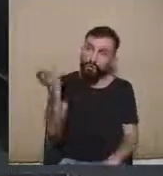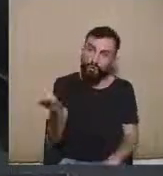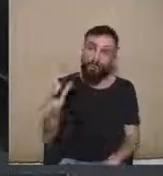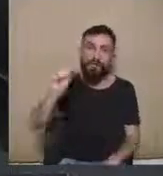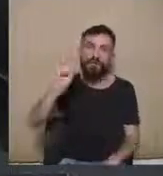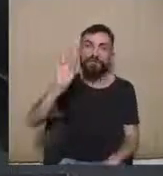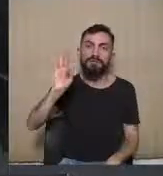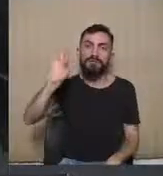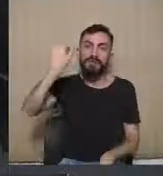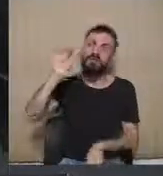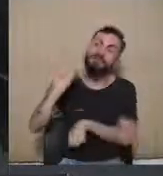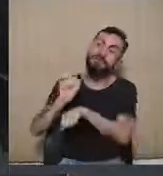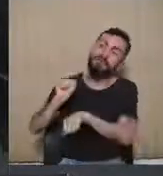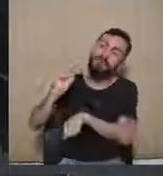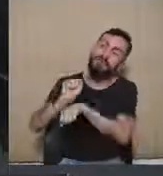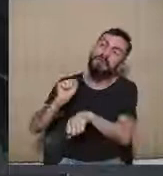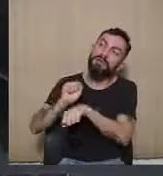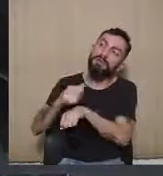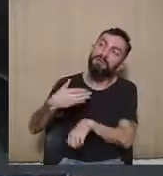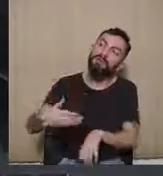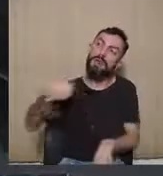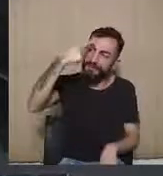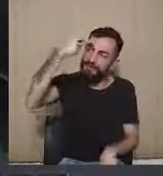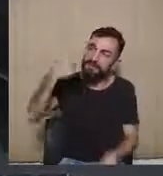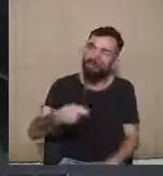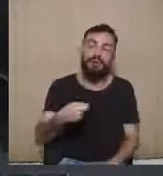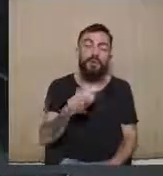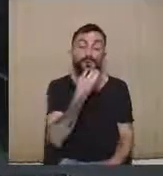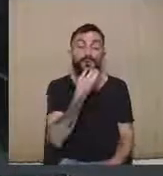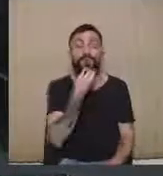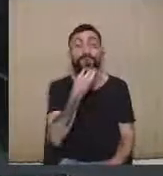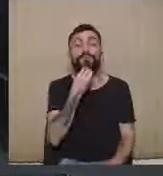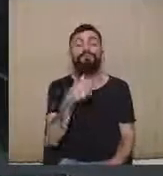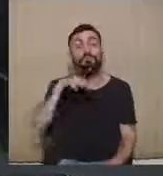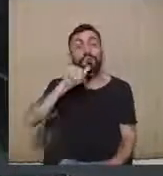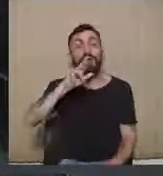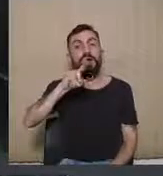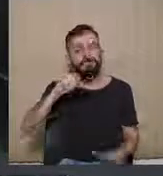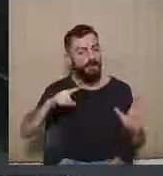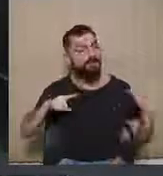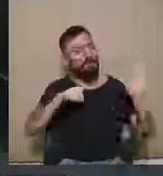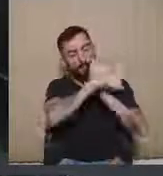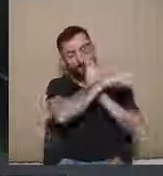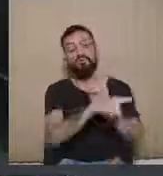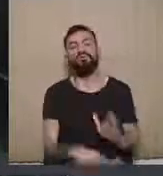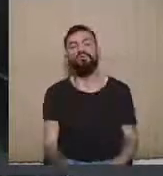tal. Eu lhe pergunto, Tom Marcelo, o senhor já identificou algum